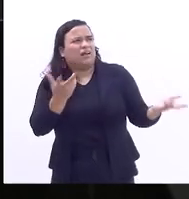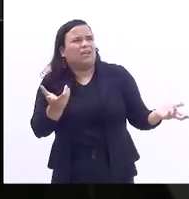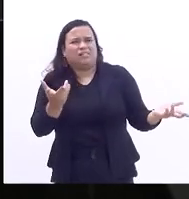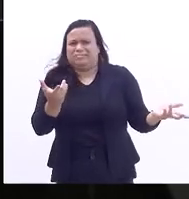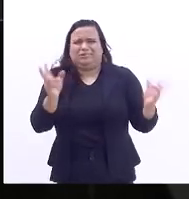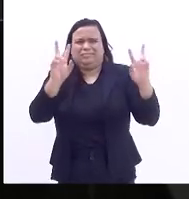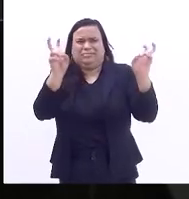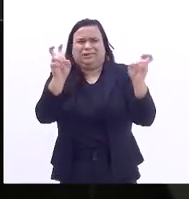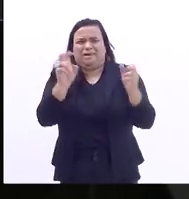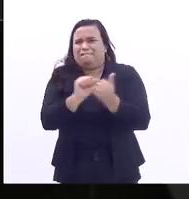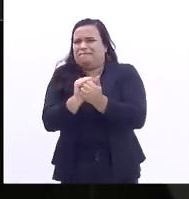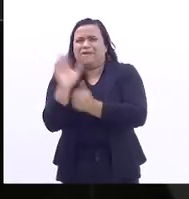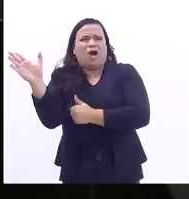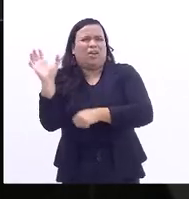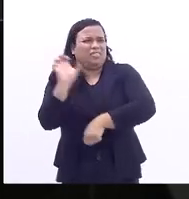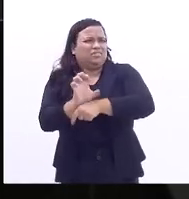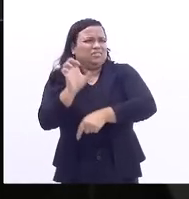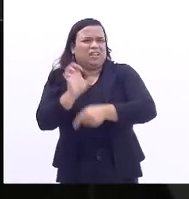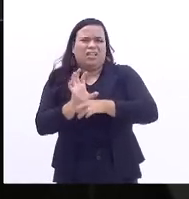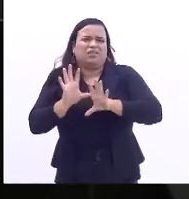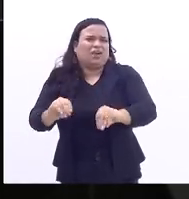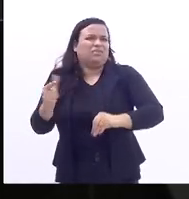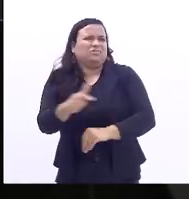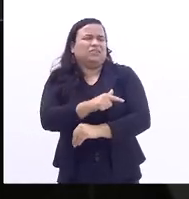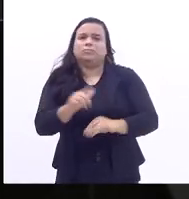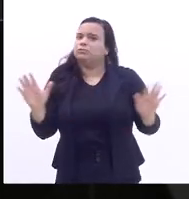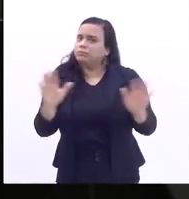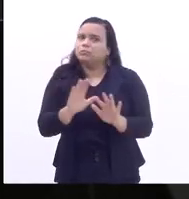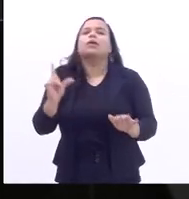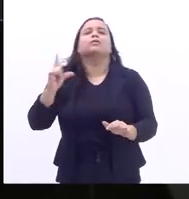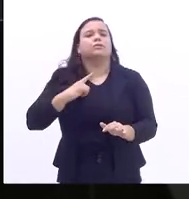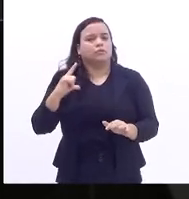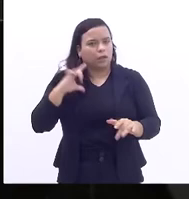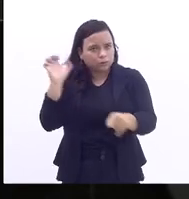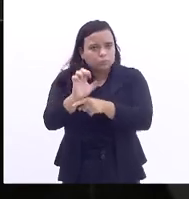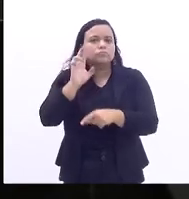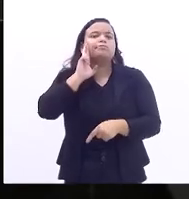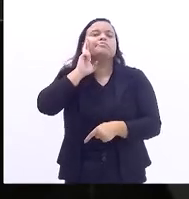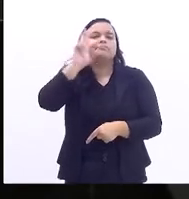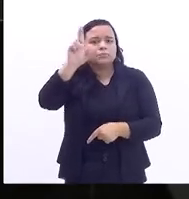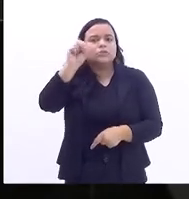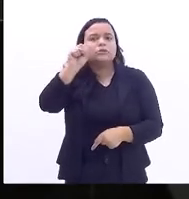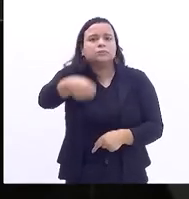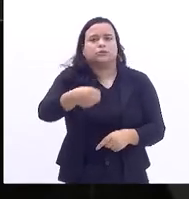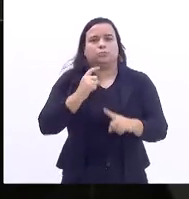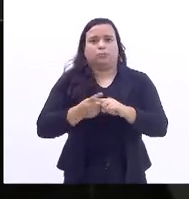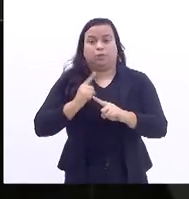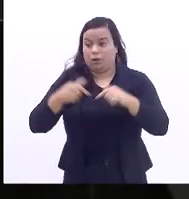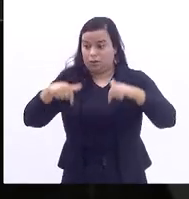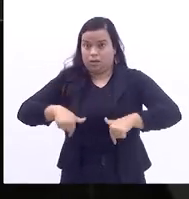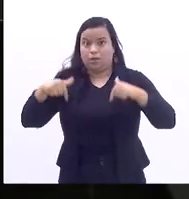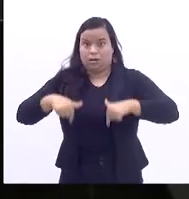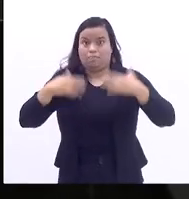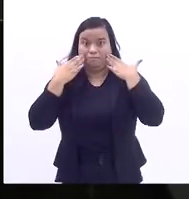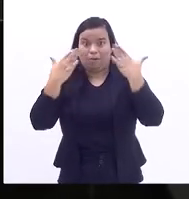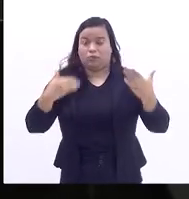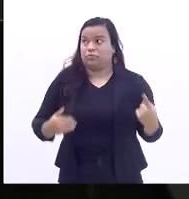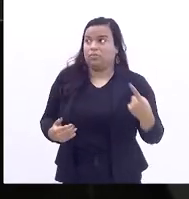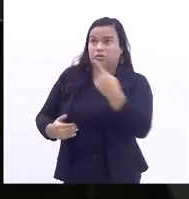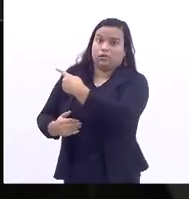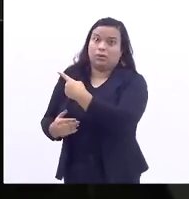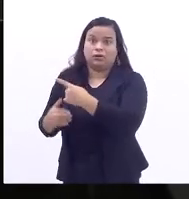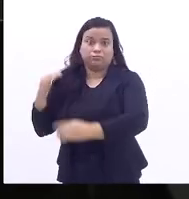da temática do Estado. Não está não, senhora presidente, porque aqui, ao reflexo do que lá, de lá, é o